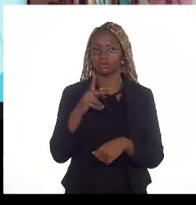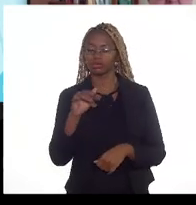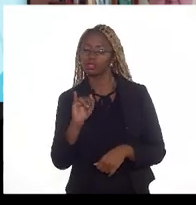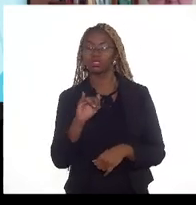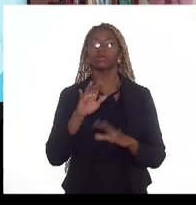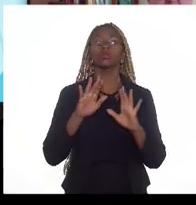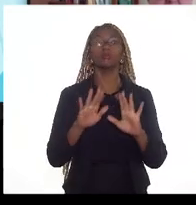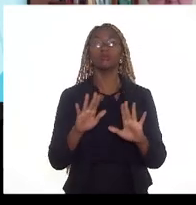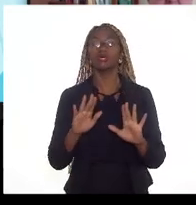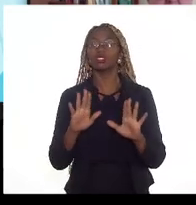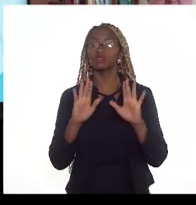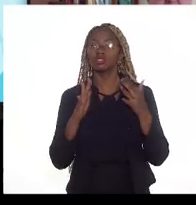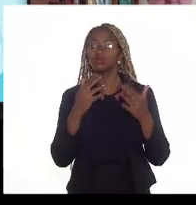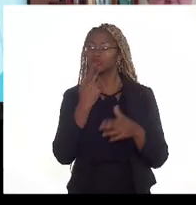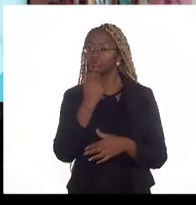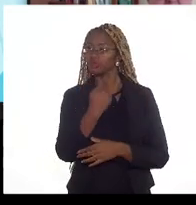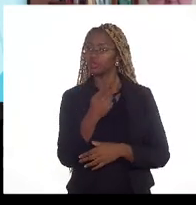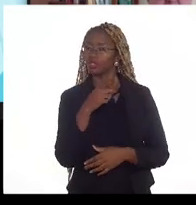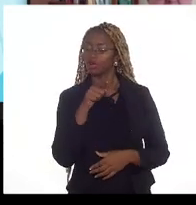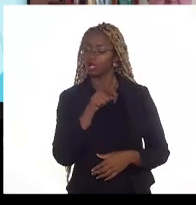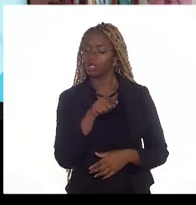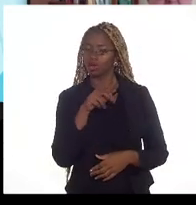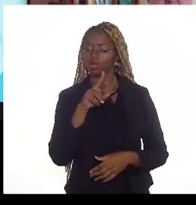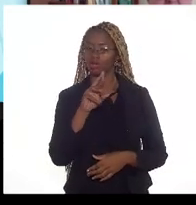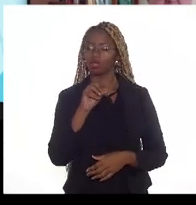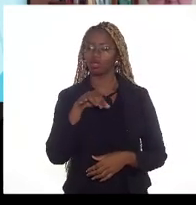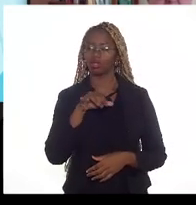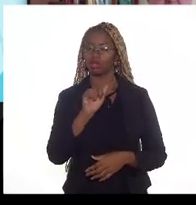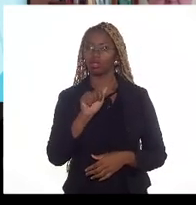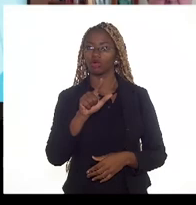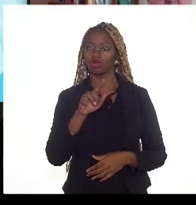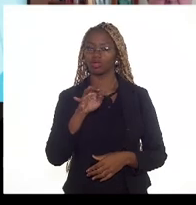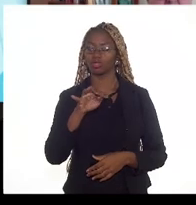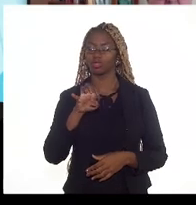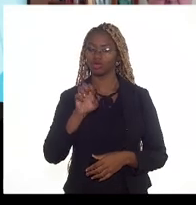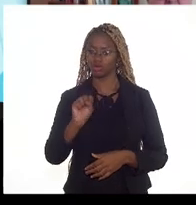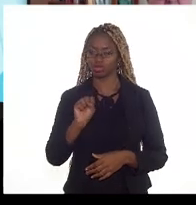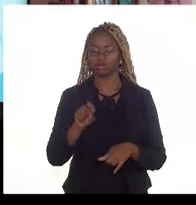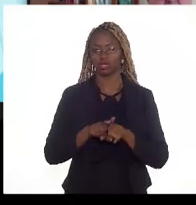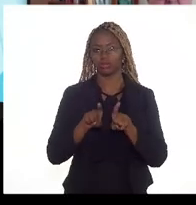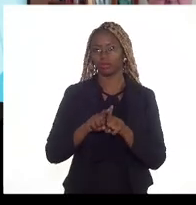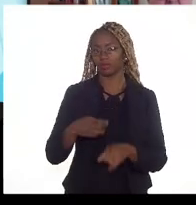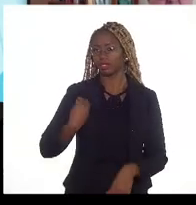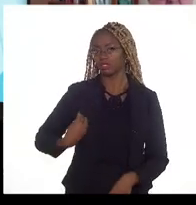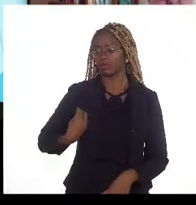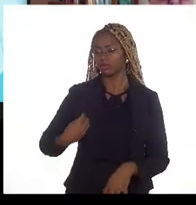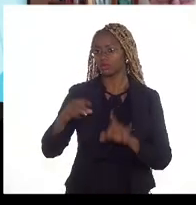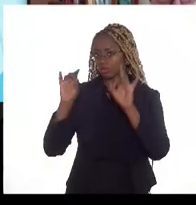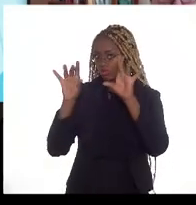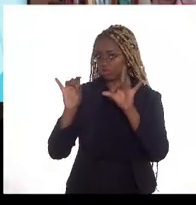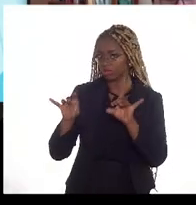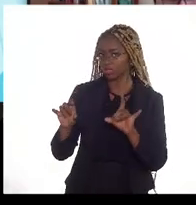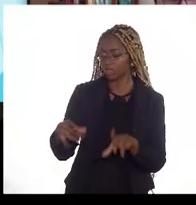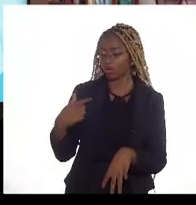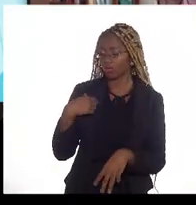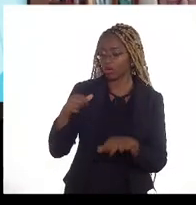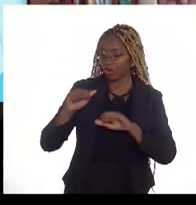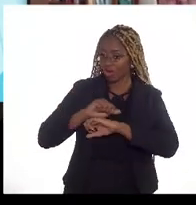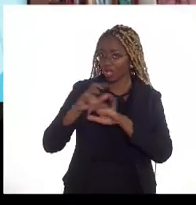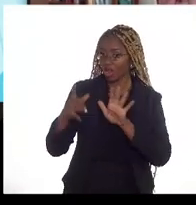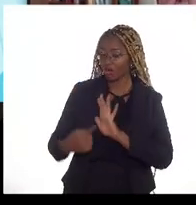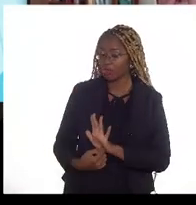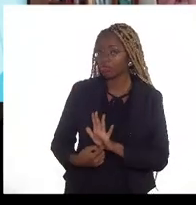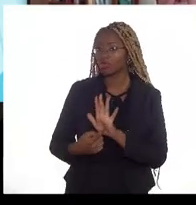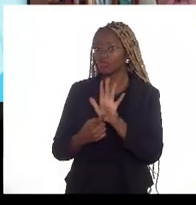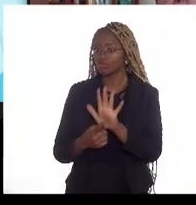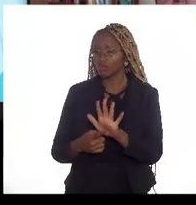quando eu estou falando aqui tanto de royalties quanto participação especial eu estou querendo ressaltar aqui a questão